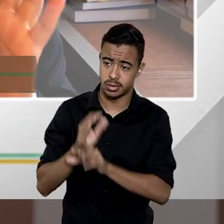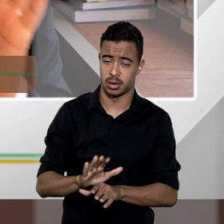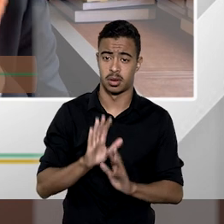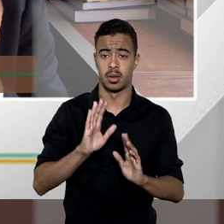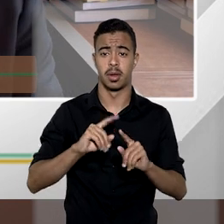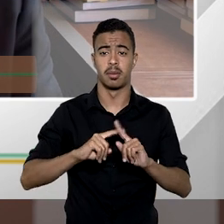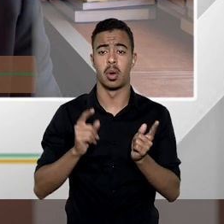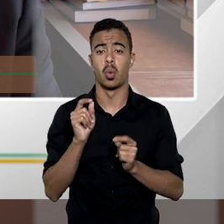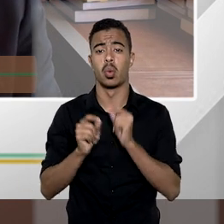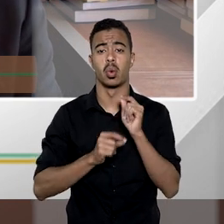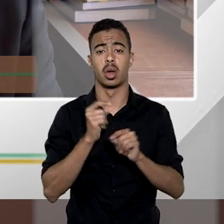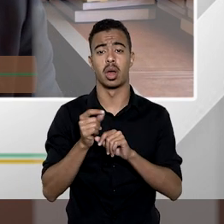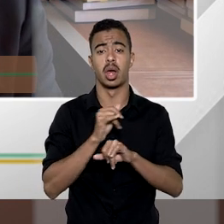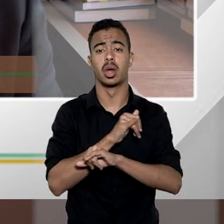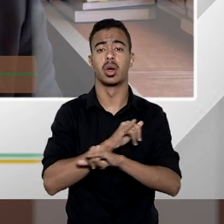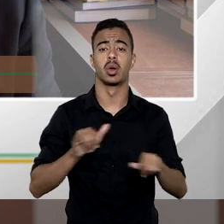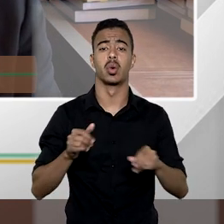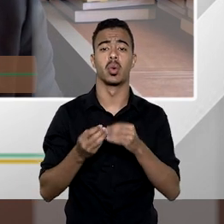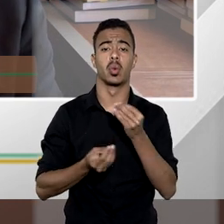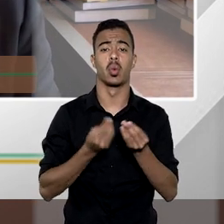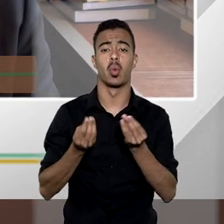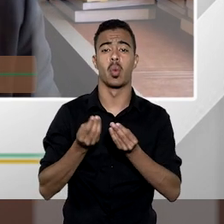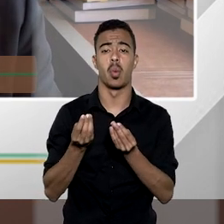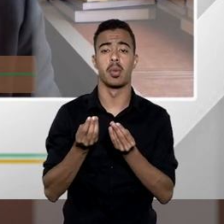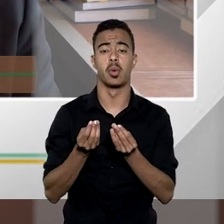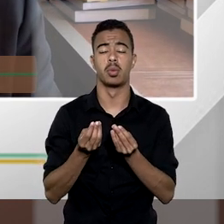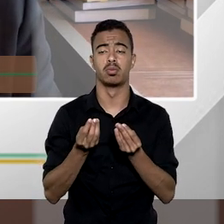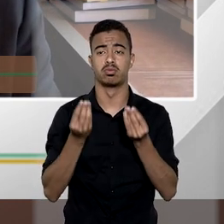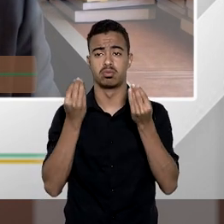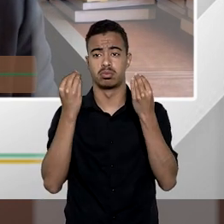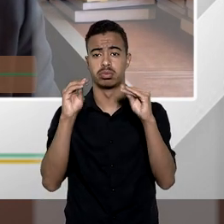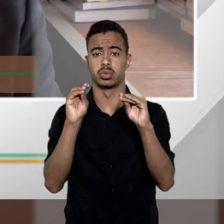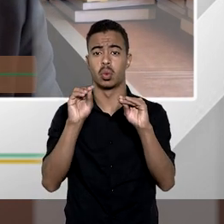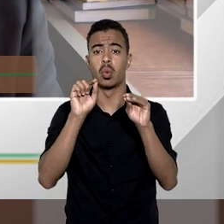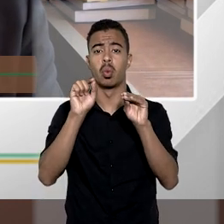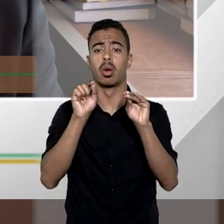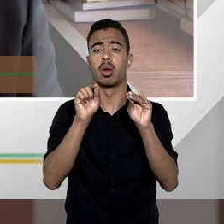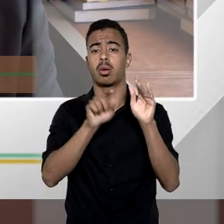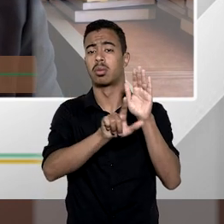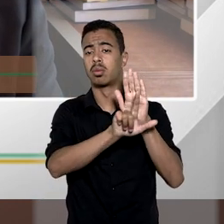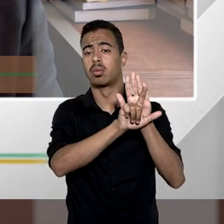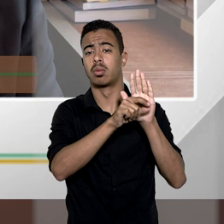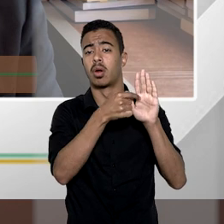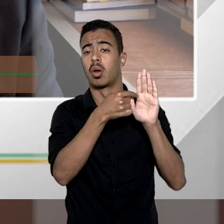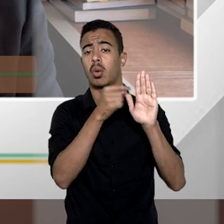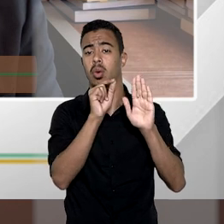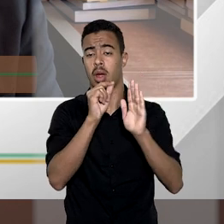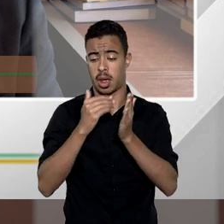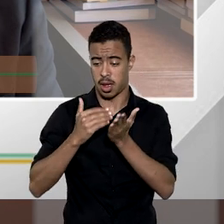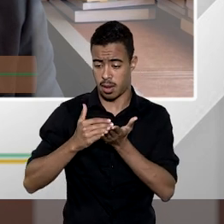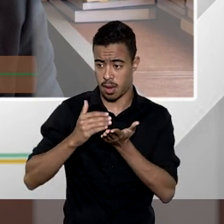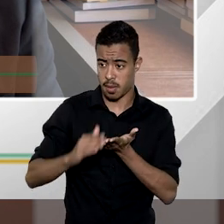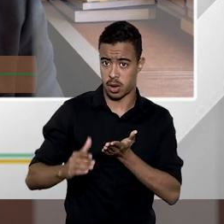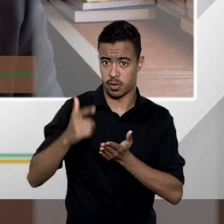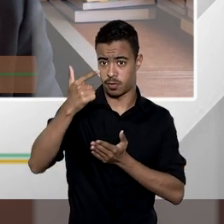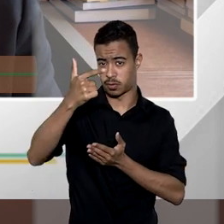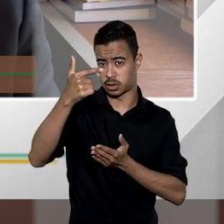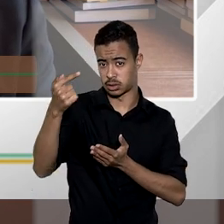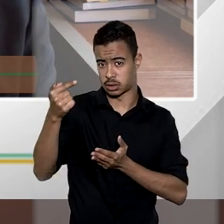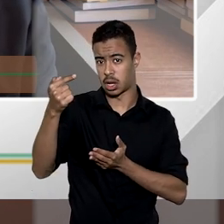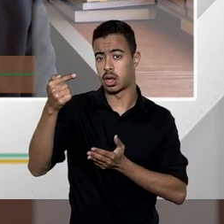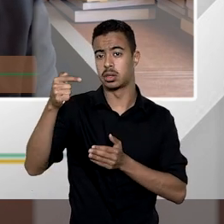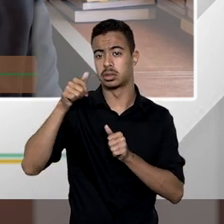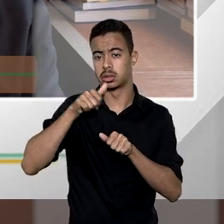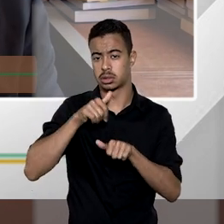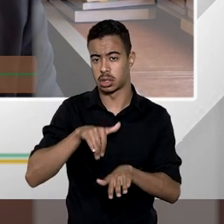o que o o enunciado ficou revisto e como é que ele ficou consensado a partir de 27 de 9 de 99